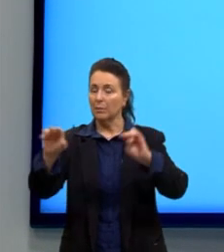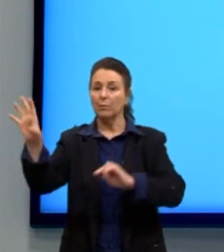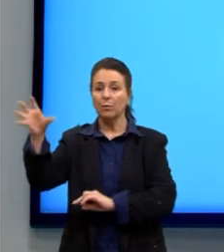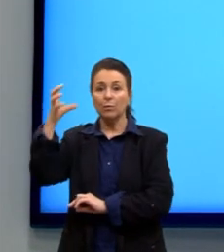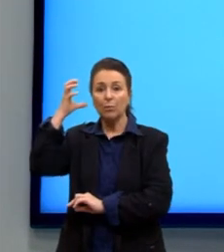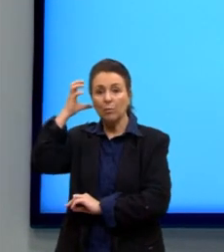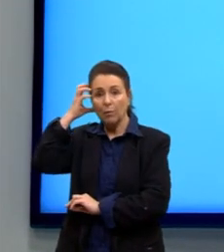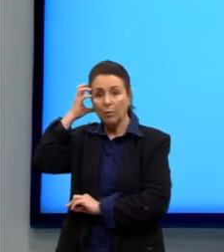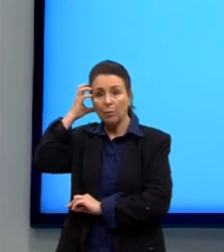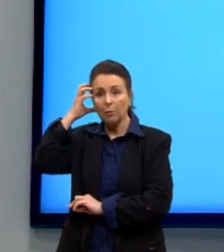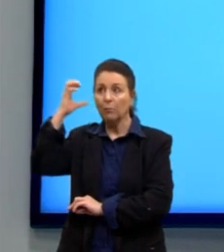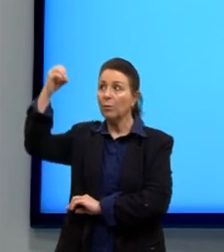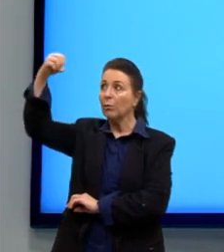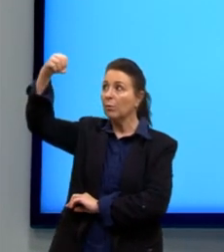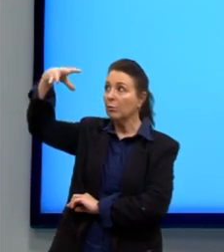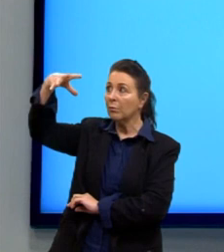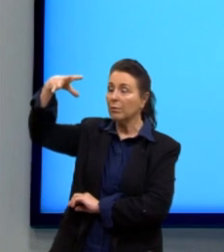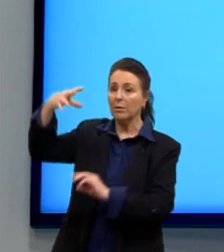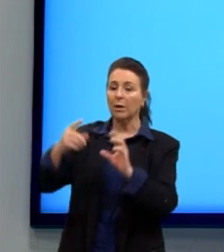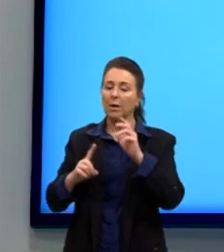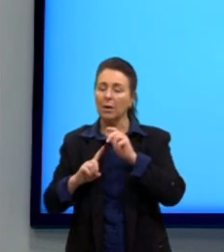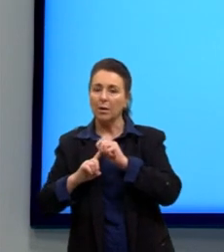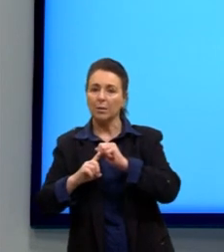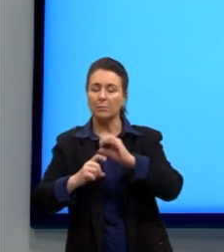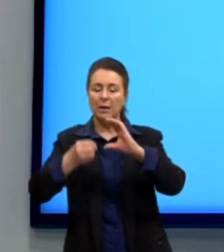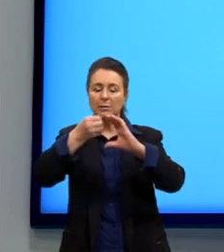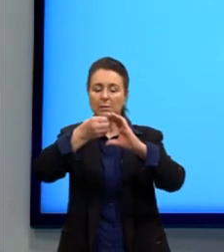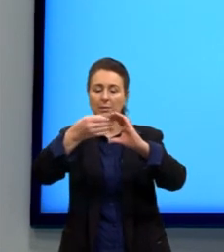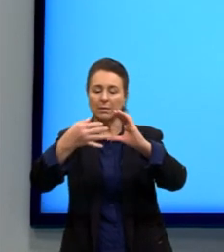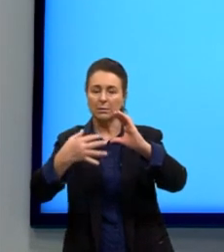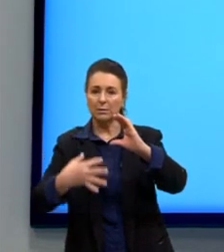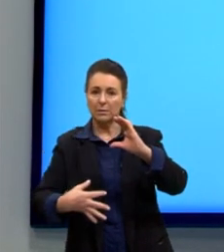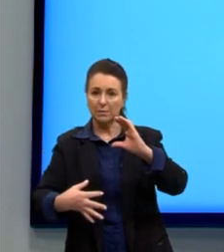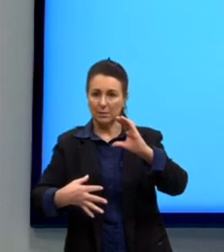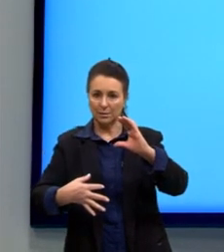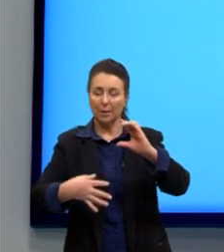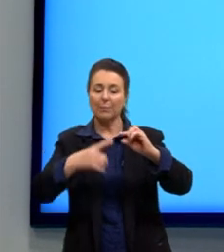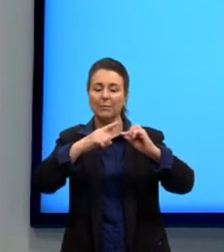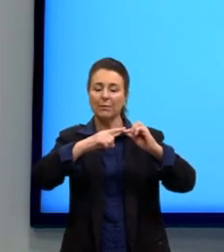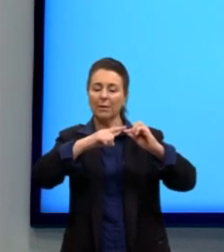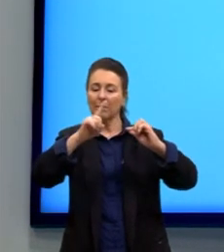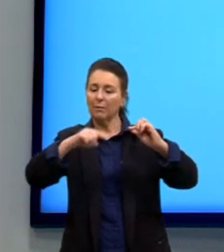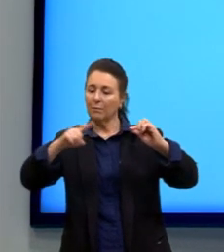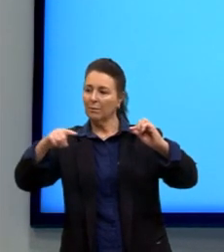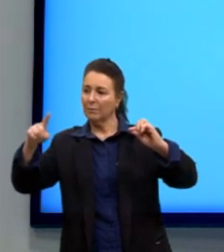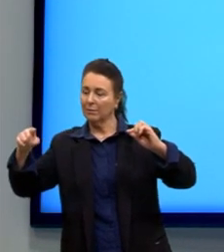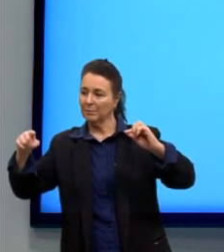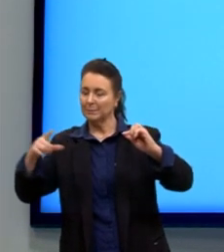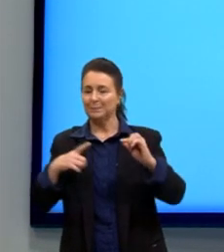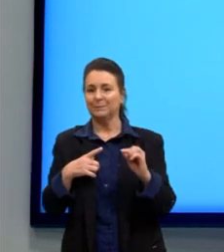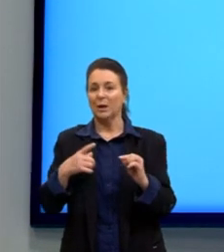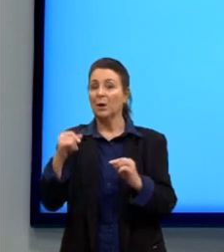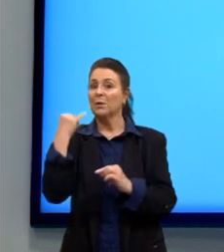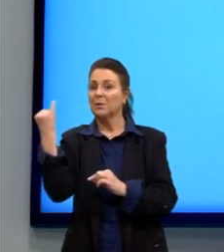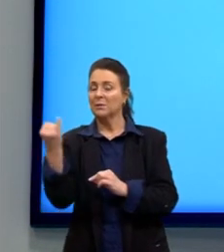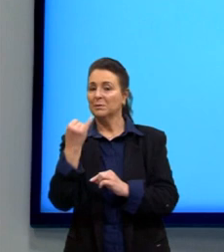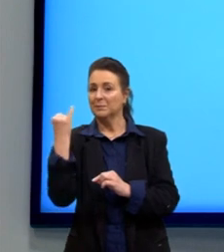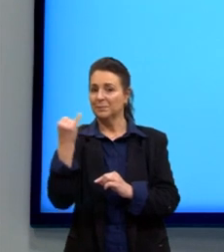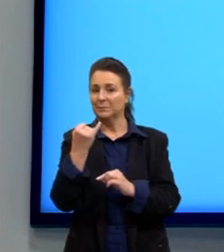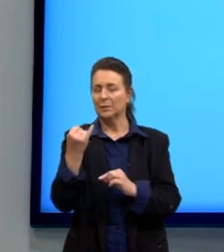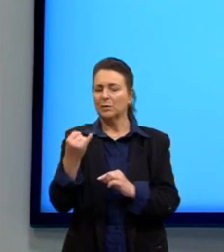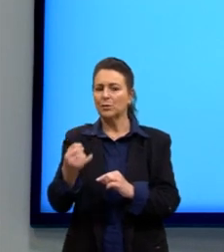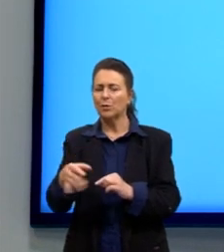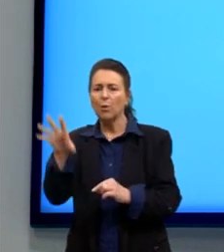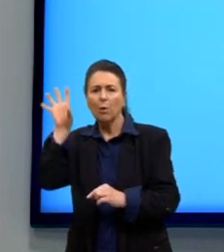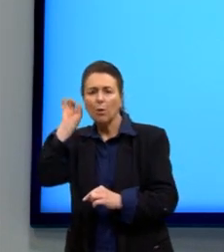porque são as principais características de uma onda. outra coisa importante da gente saber, que a gente escuta